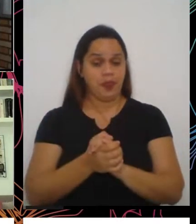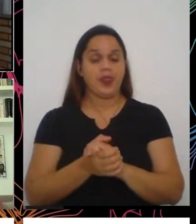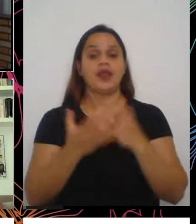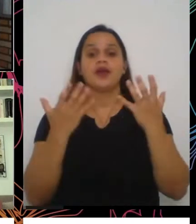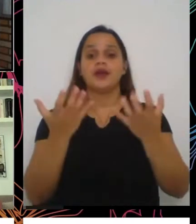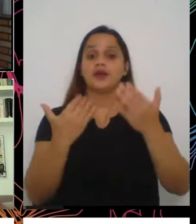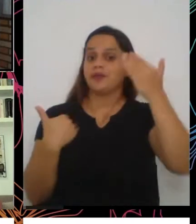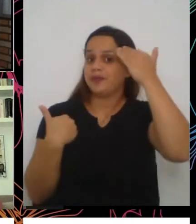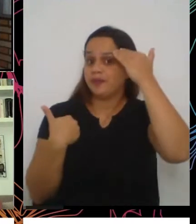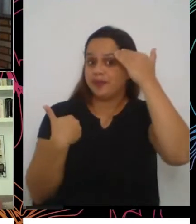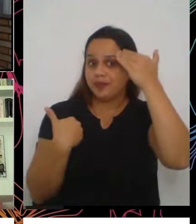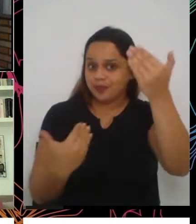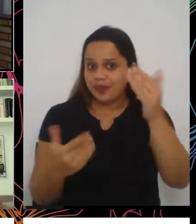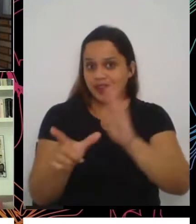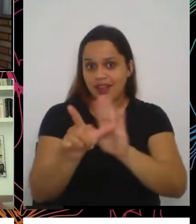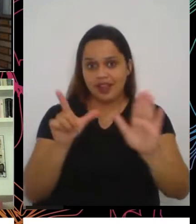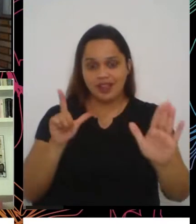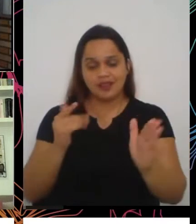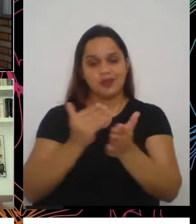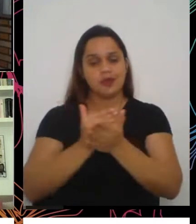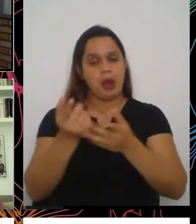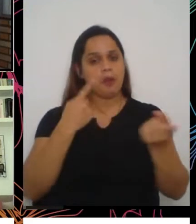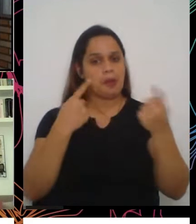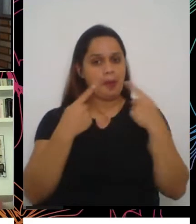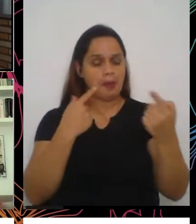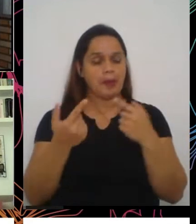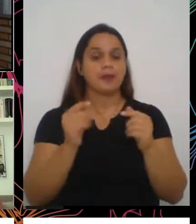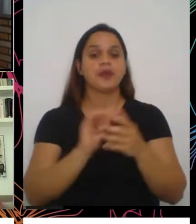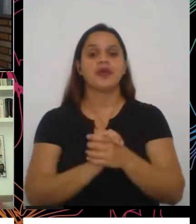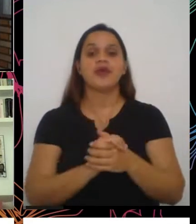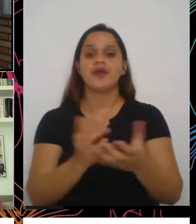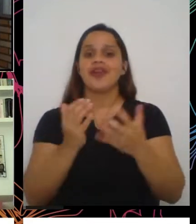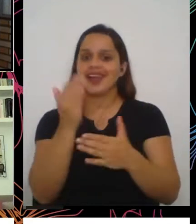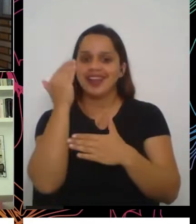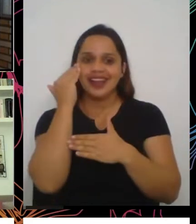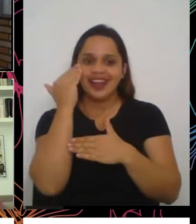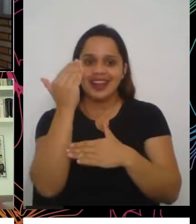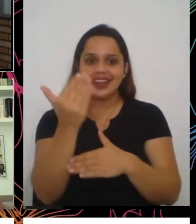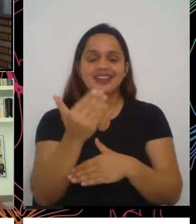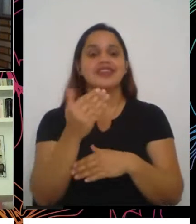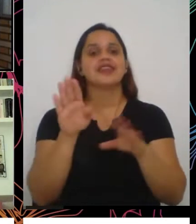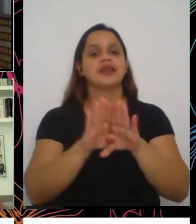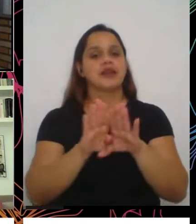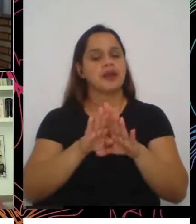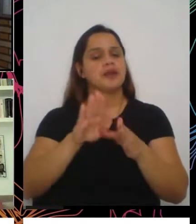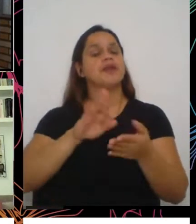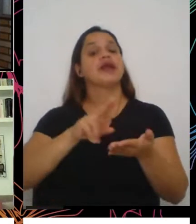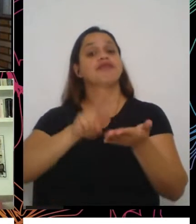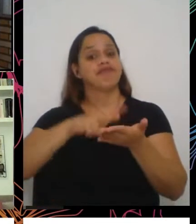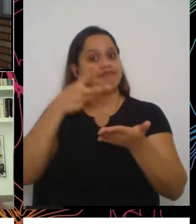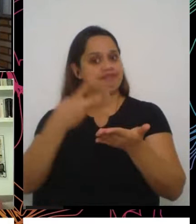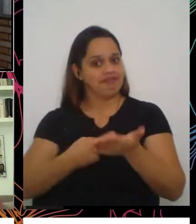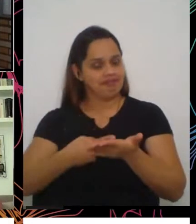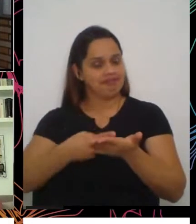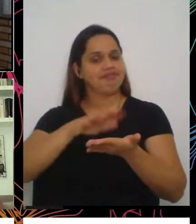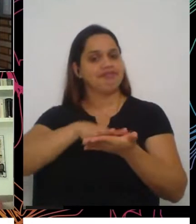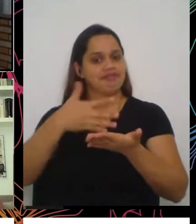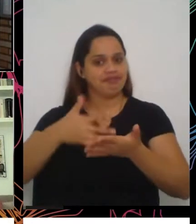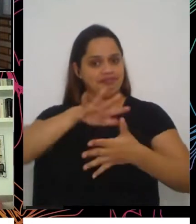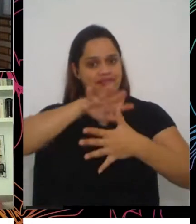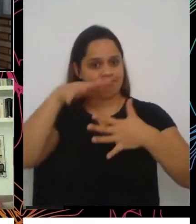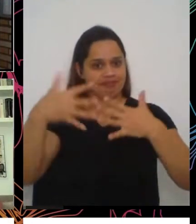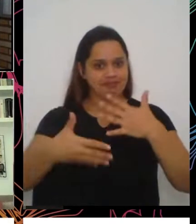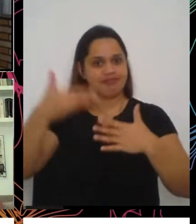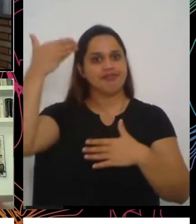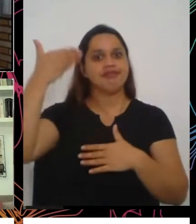diálogo, a participação aqui da nossa tradutora de libras, né, por